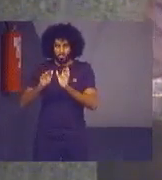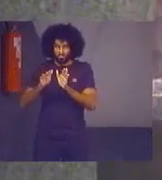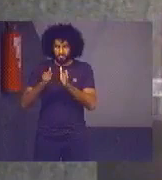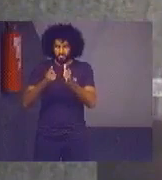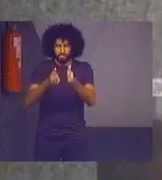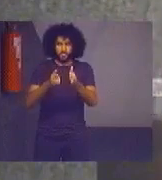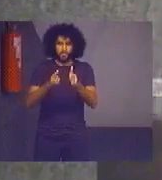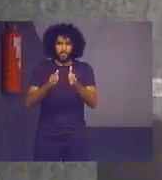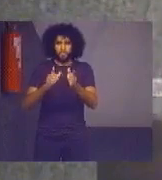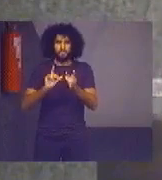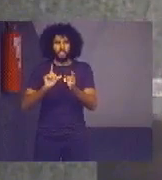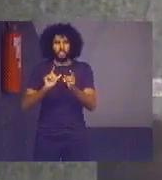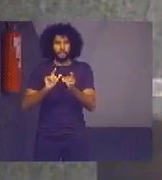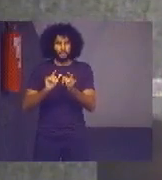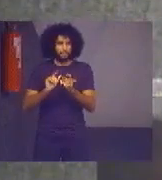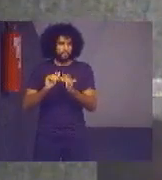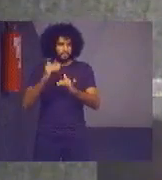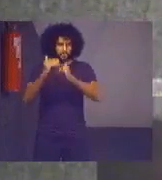sustentável.